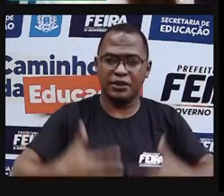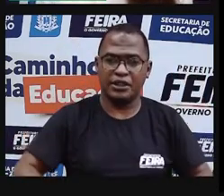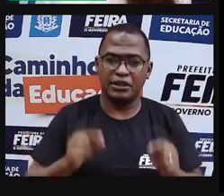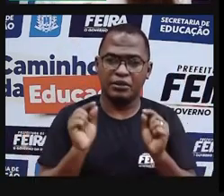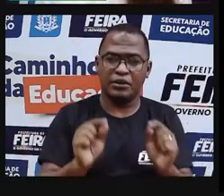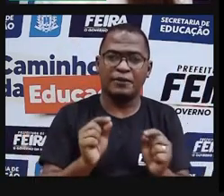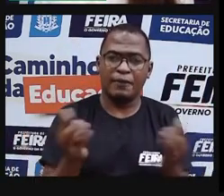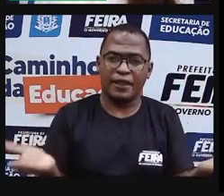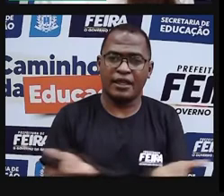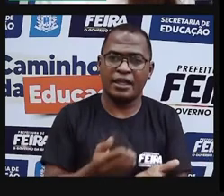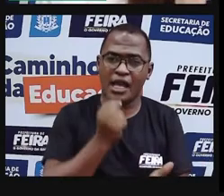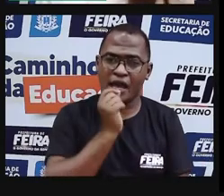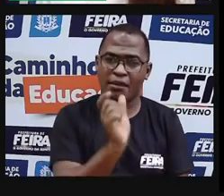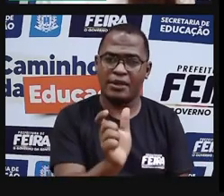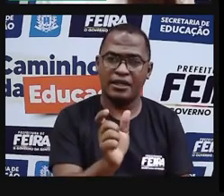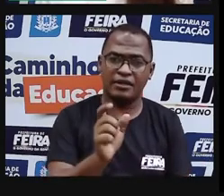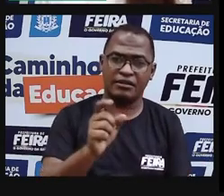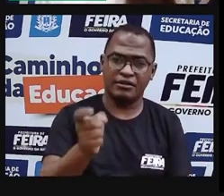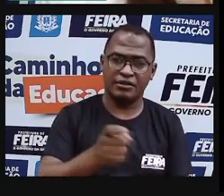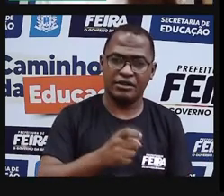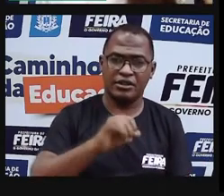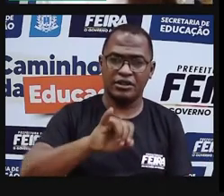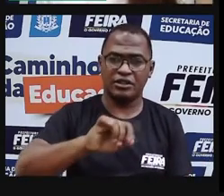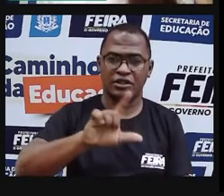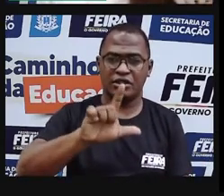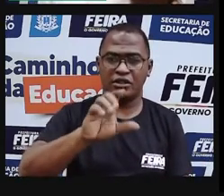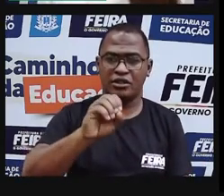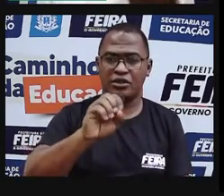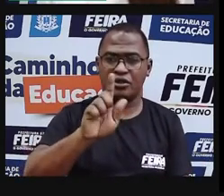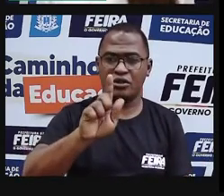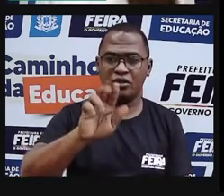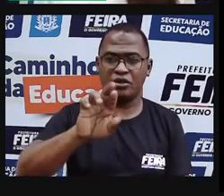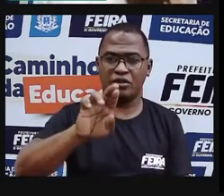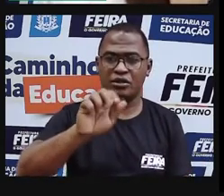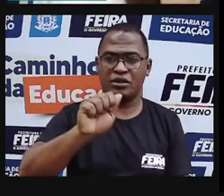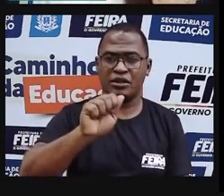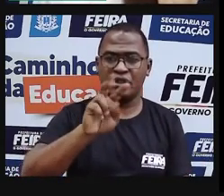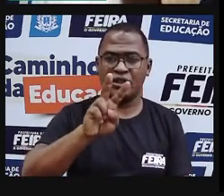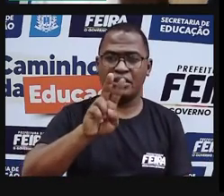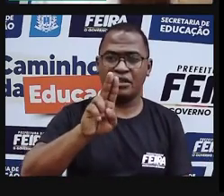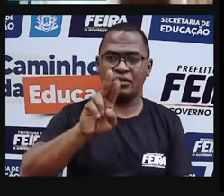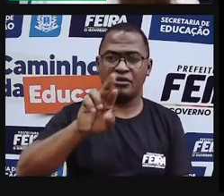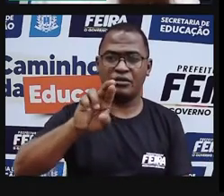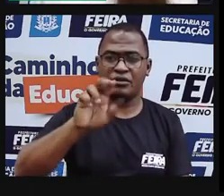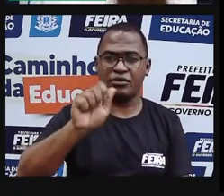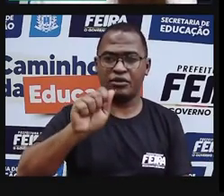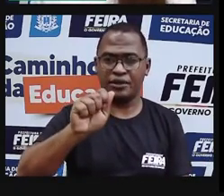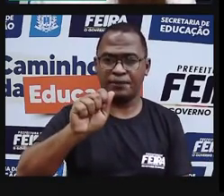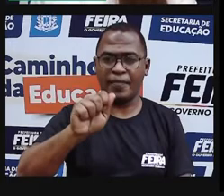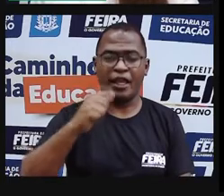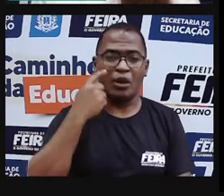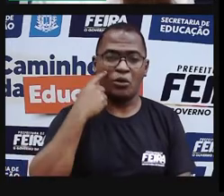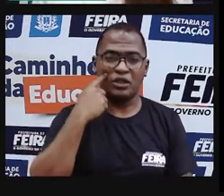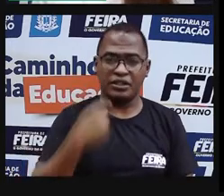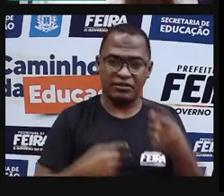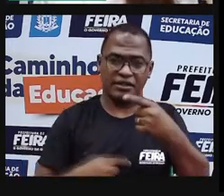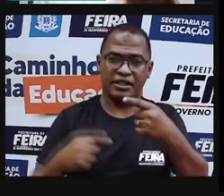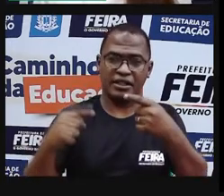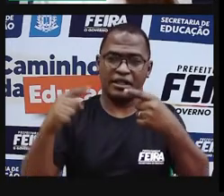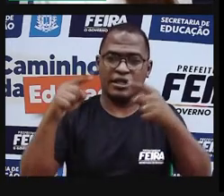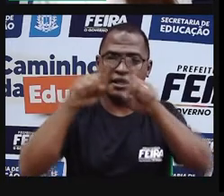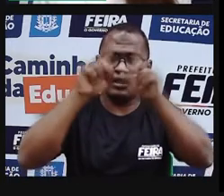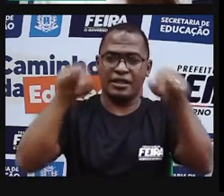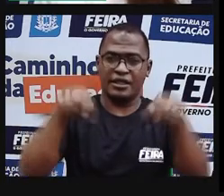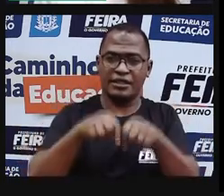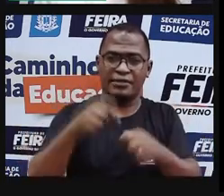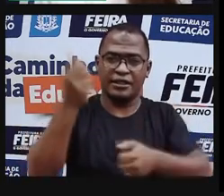Então, xilogravura, quando a gente observa a imagem, a começa a ter uma ideia do que é que se trata, né? De que é